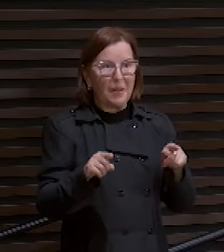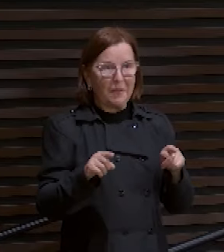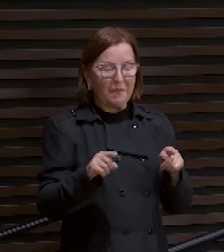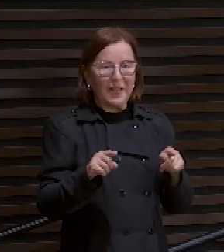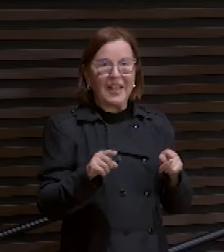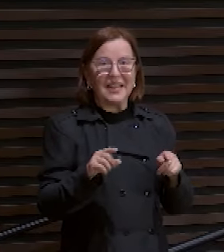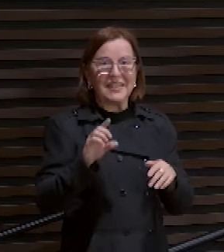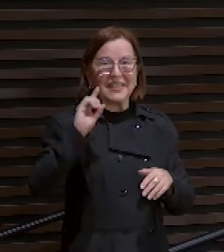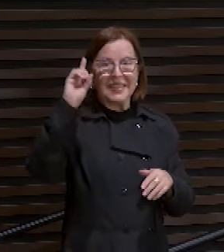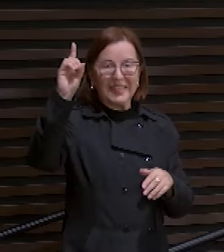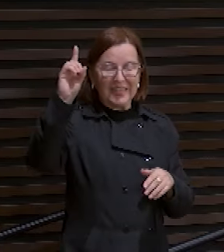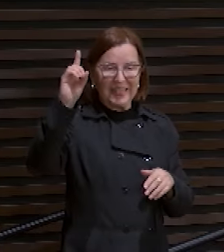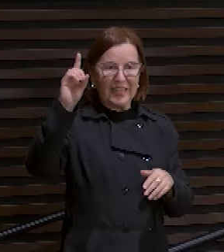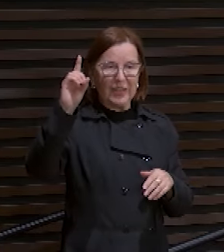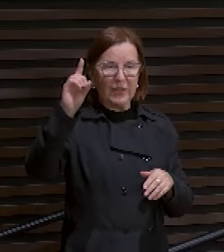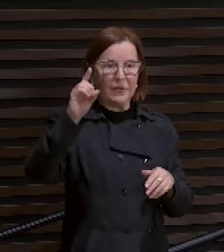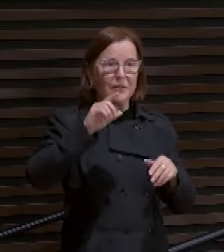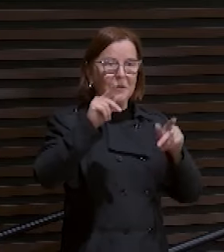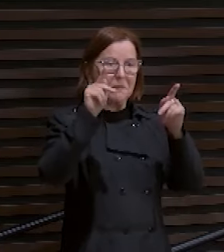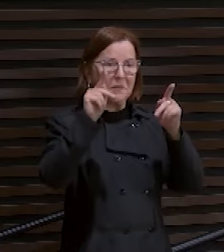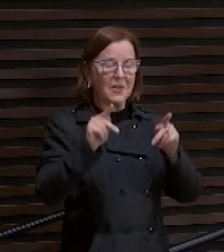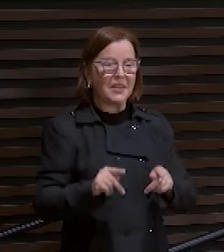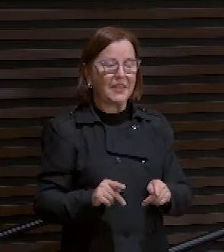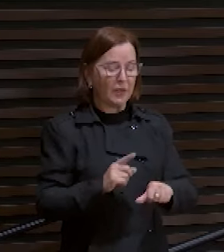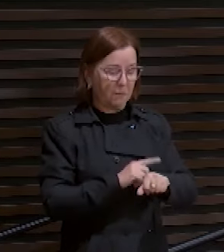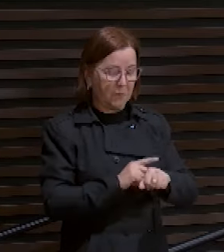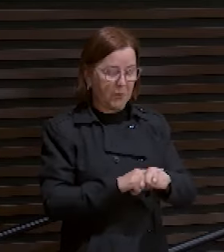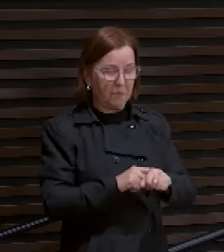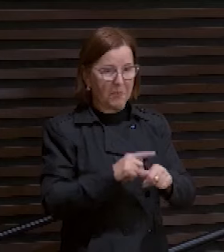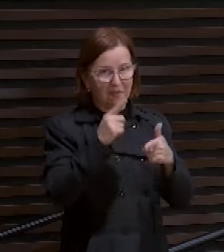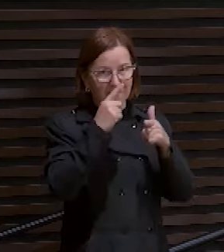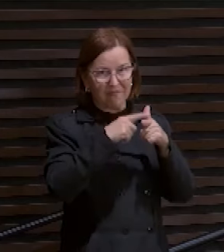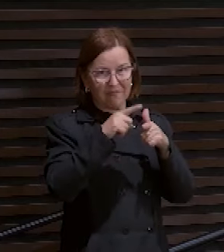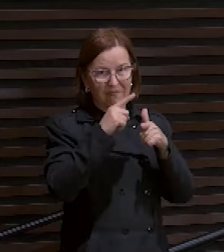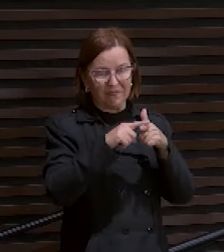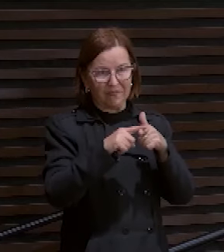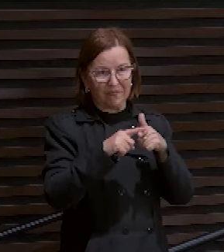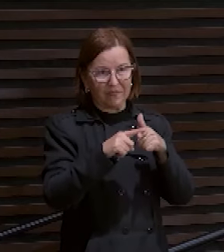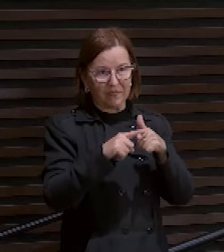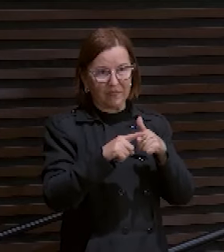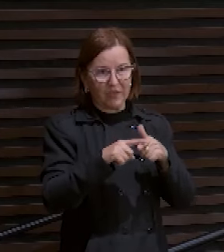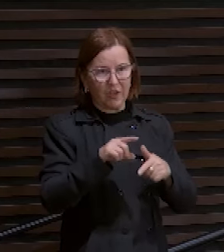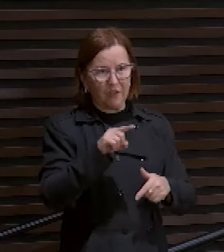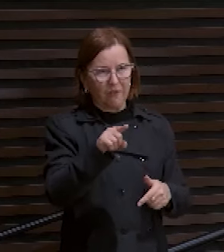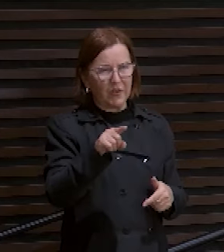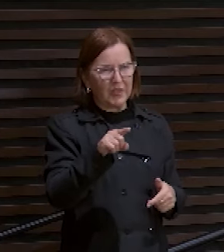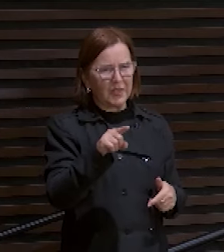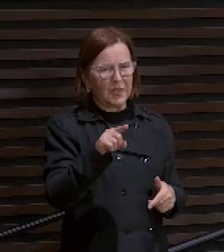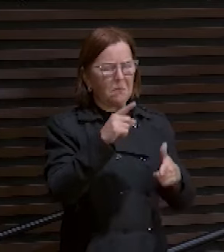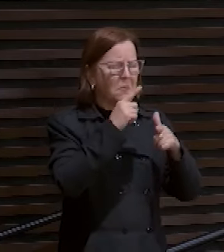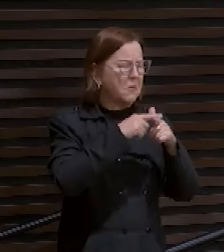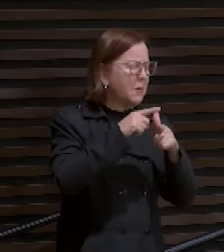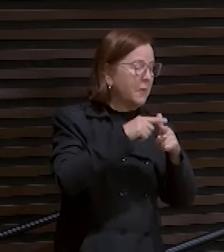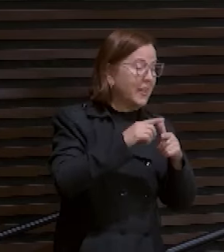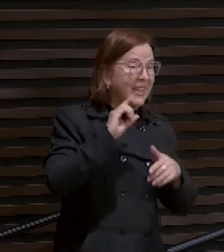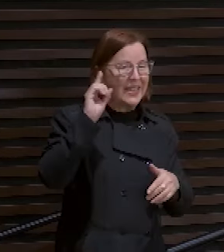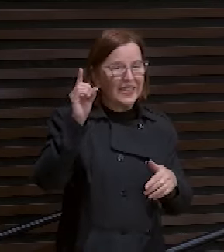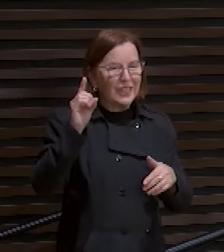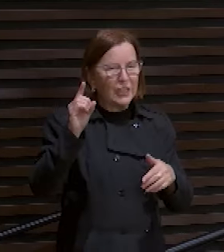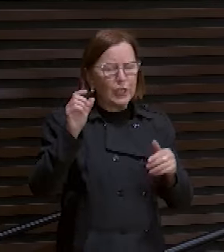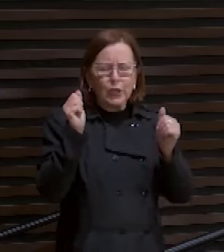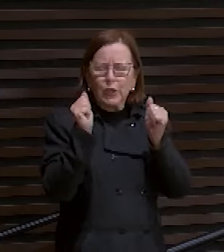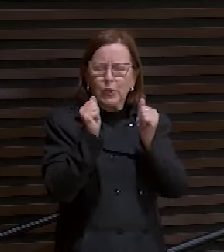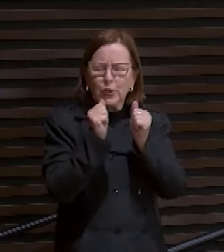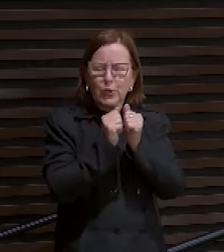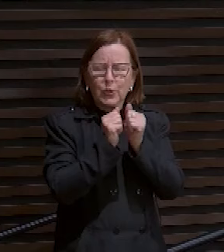Ele é bem presente aonde? Na tribulação. Você está lá passando por uma tribulação. E ele está bem do ladinho da